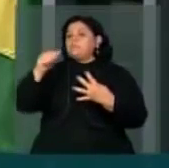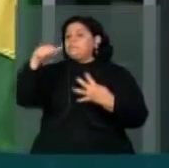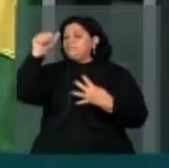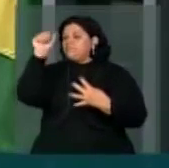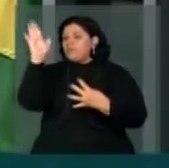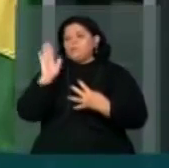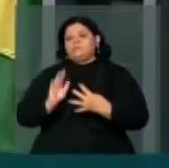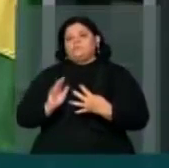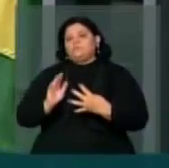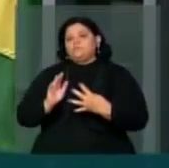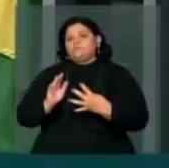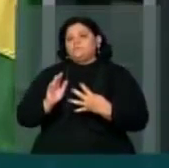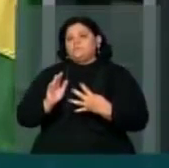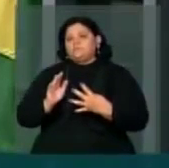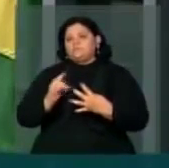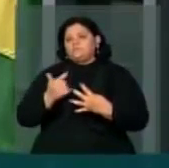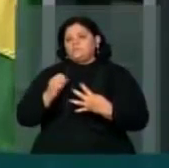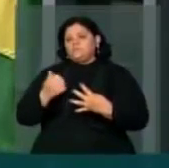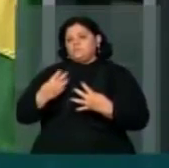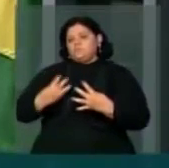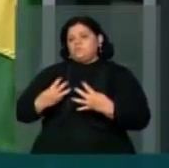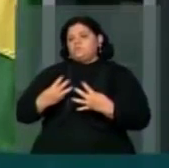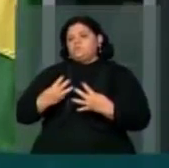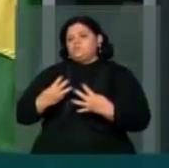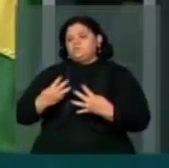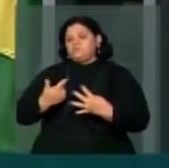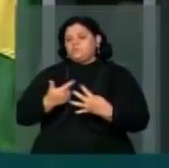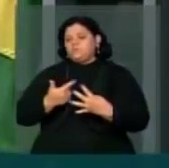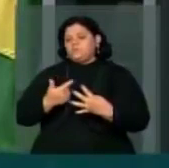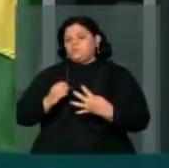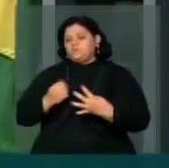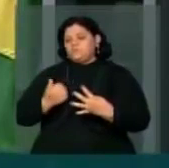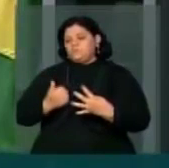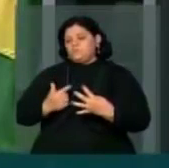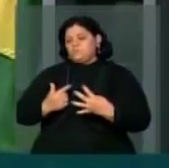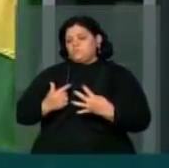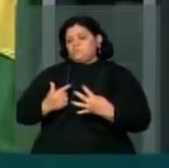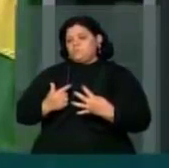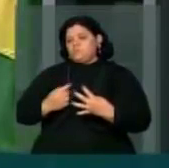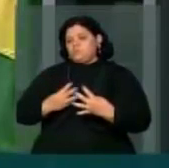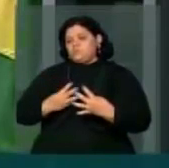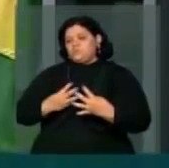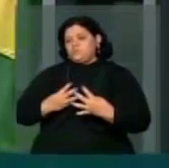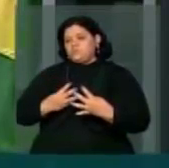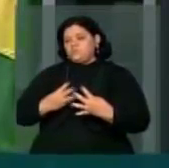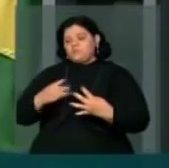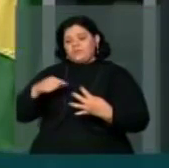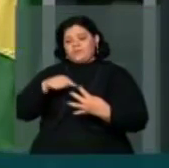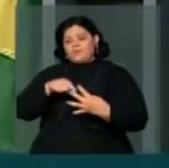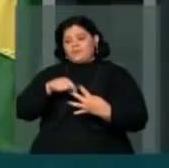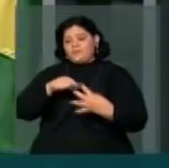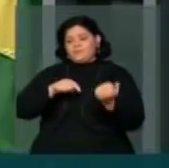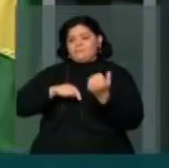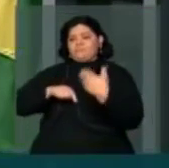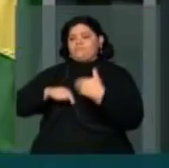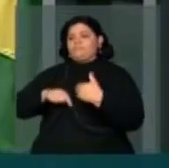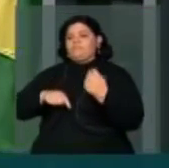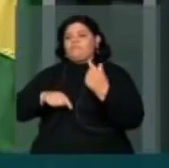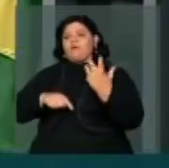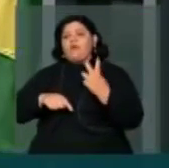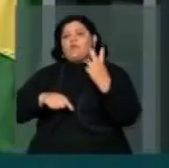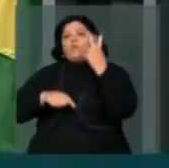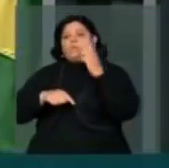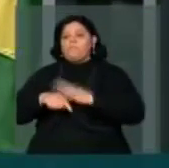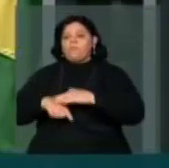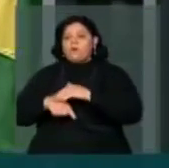veículo do ano fabricado em 2013 e do ano de 2013. Por que, senhor presidente, na intenção de